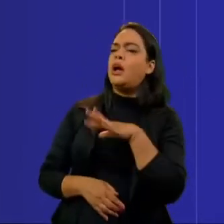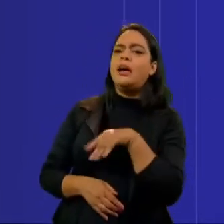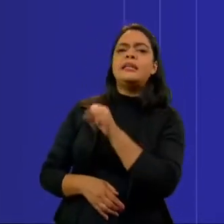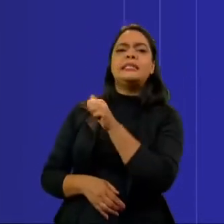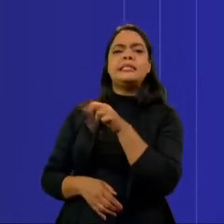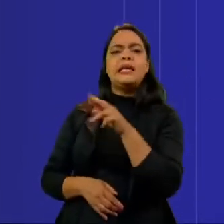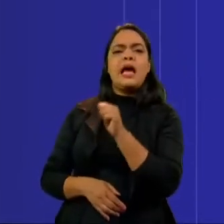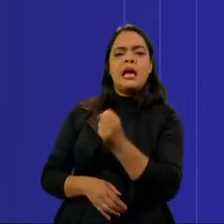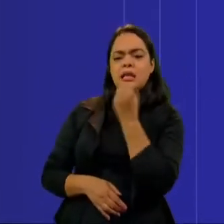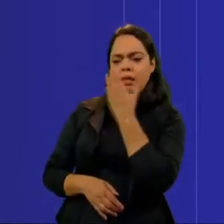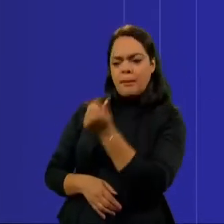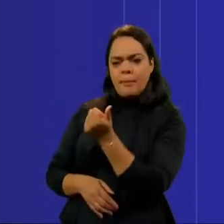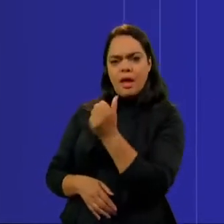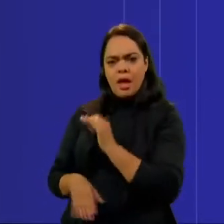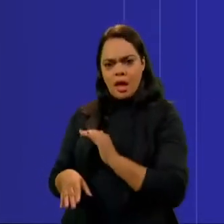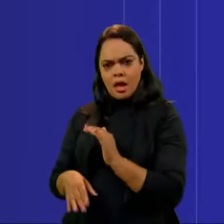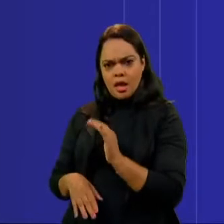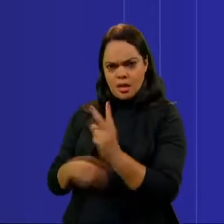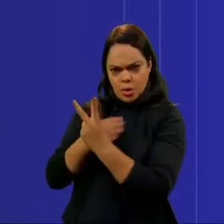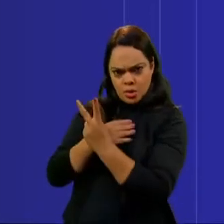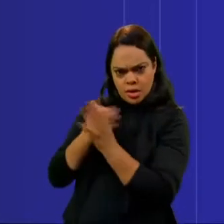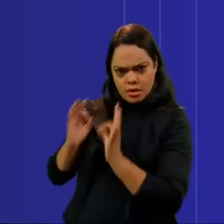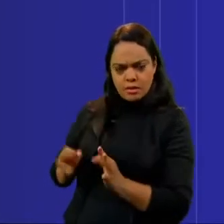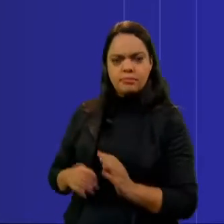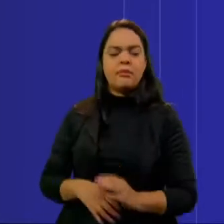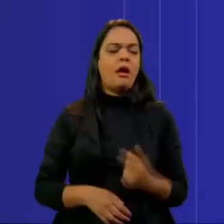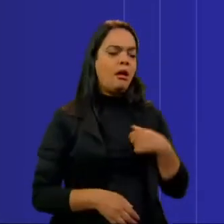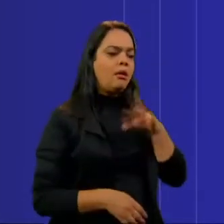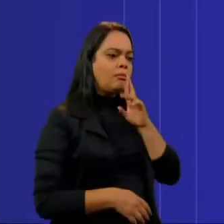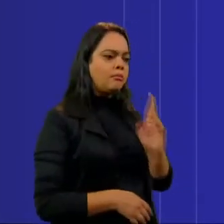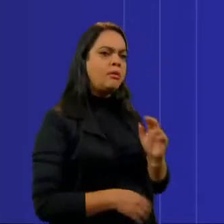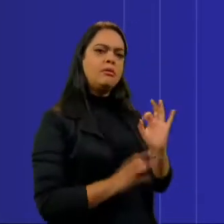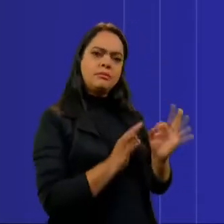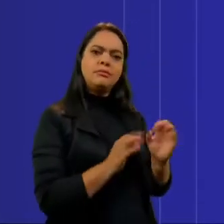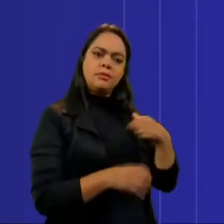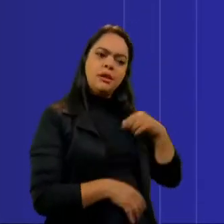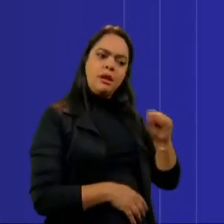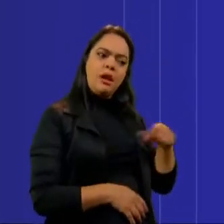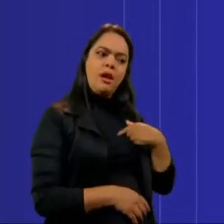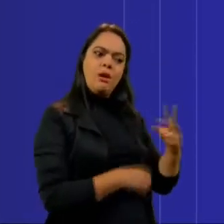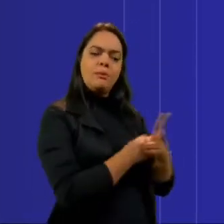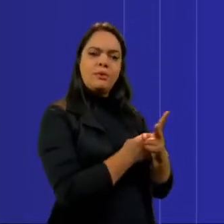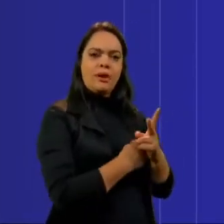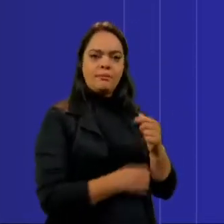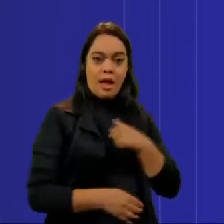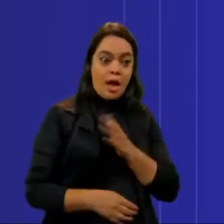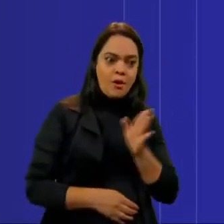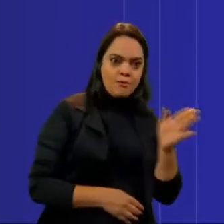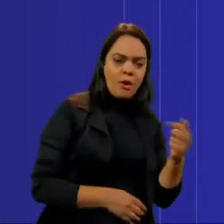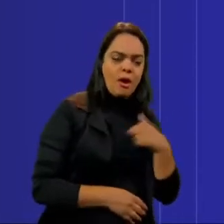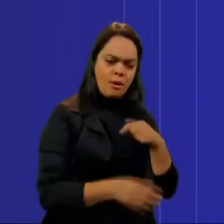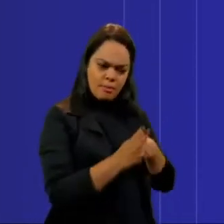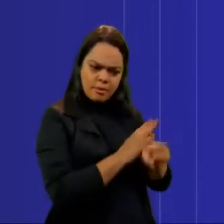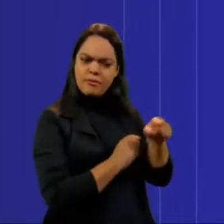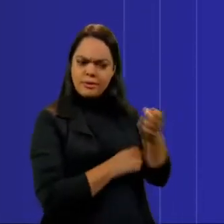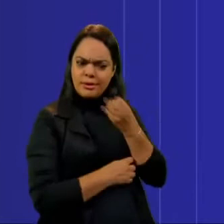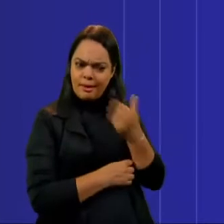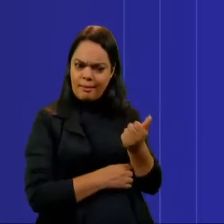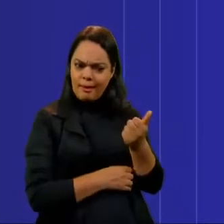Está se cuidando? Eu estou me cuidando. E quando eu volto bem para a casa deles, eu pergunto, e aí, como é que você está? Você está se cuidando também?